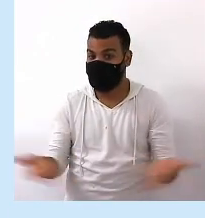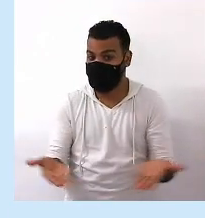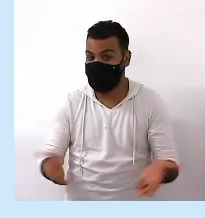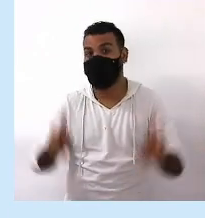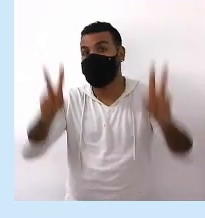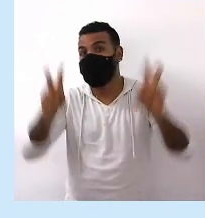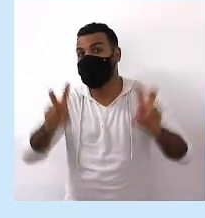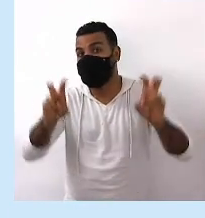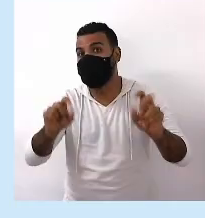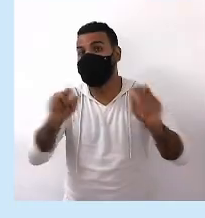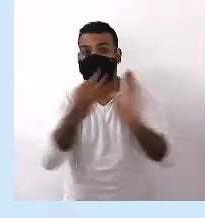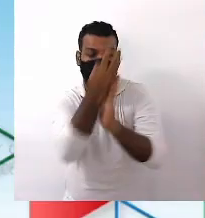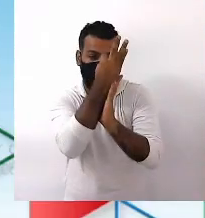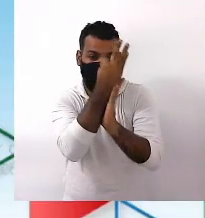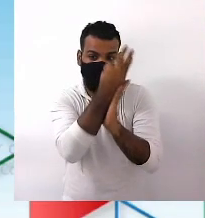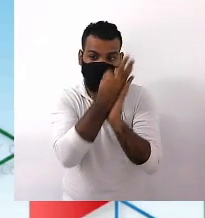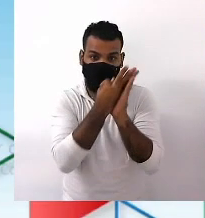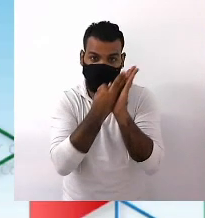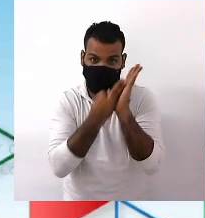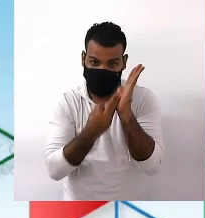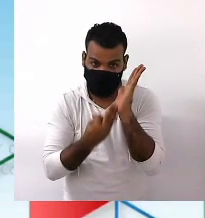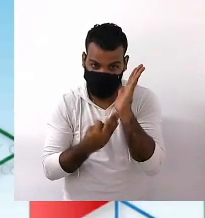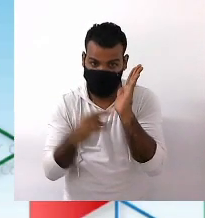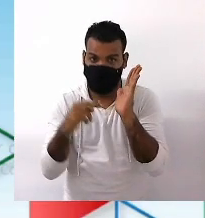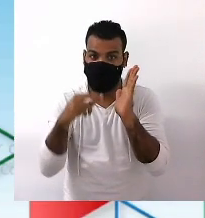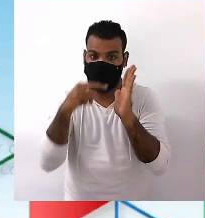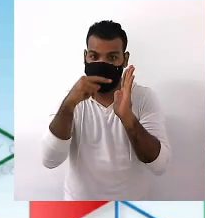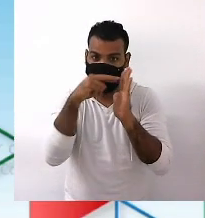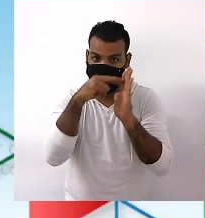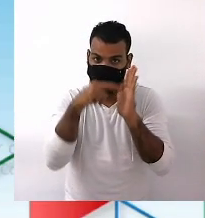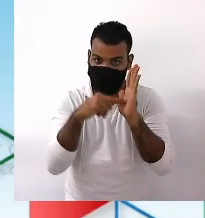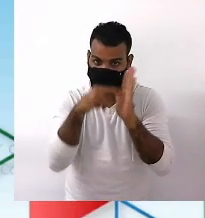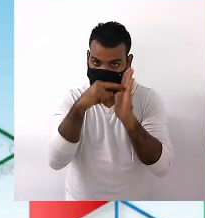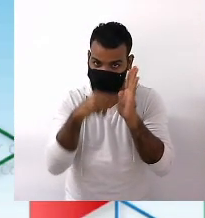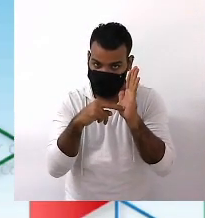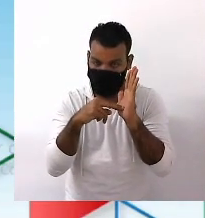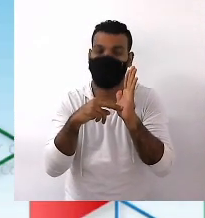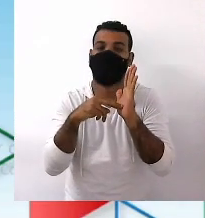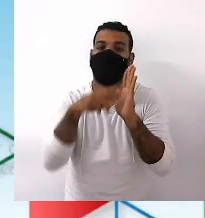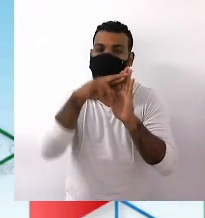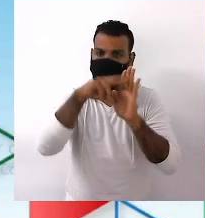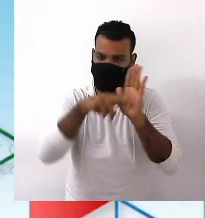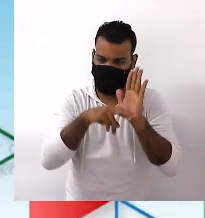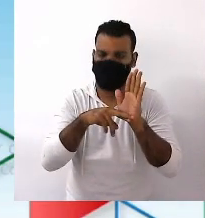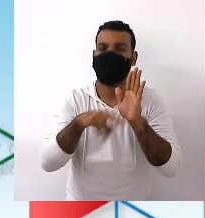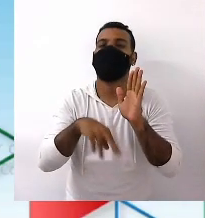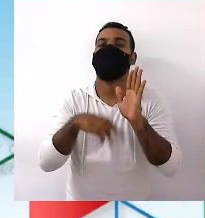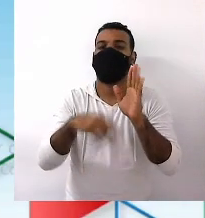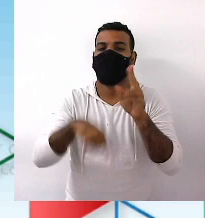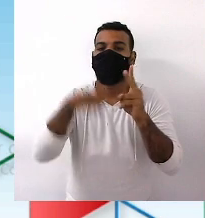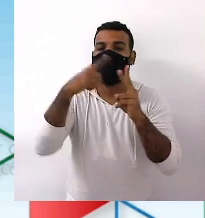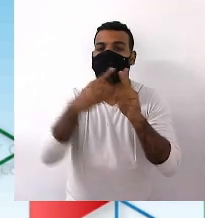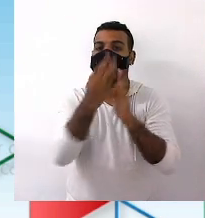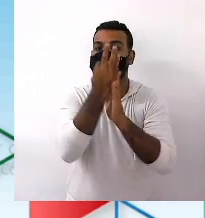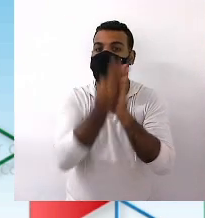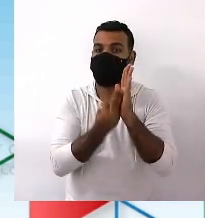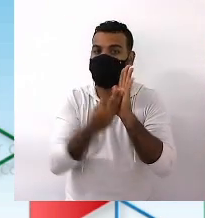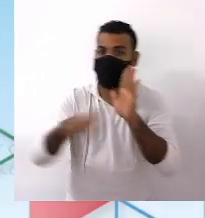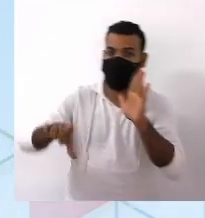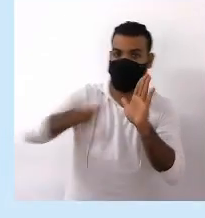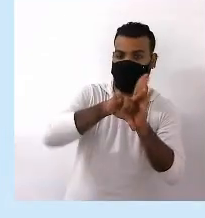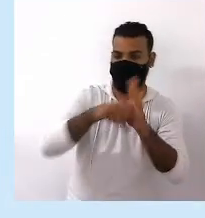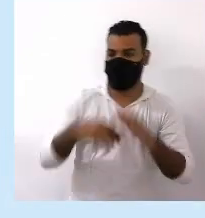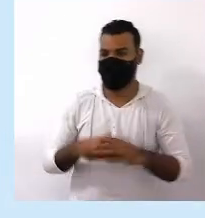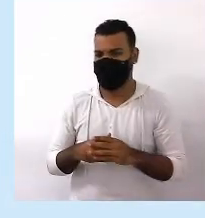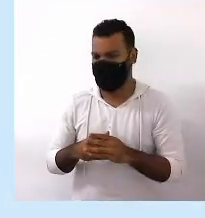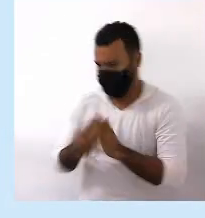sobre os textos normativos e os textos legais Primeira pergunta do dia Você sabe